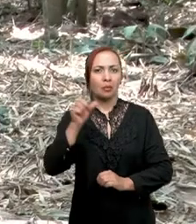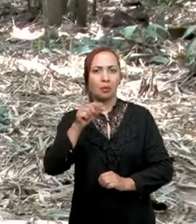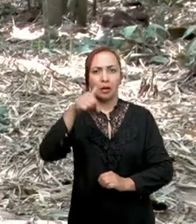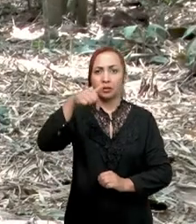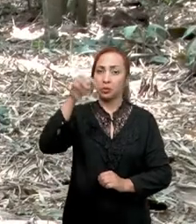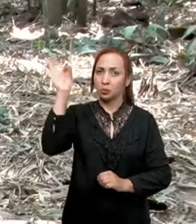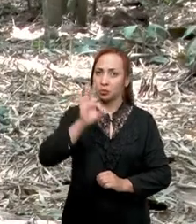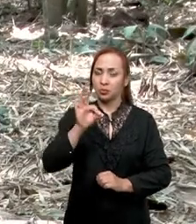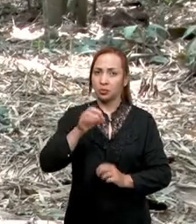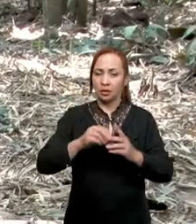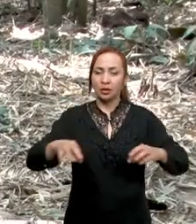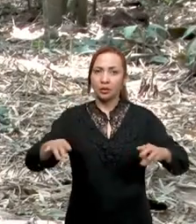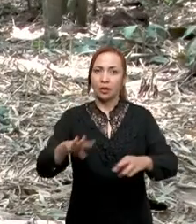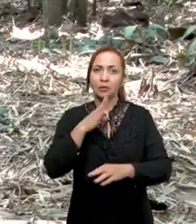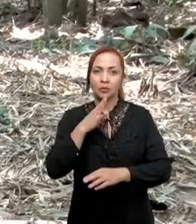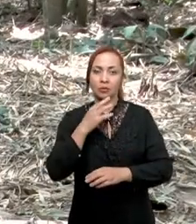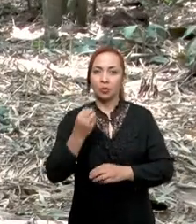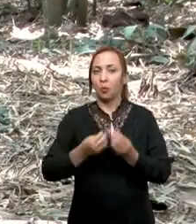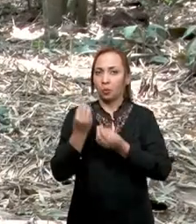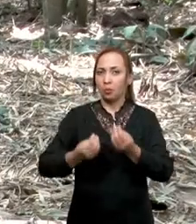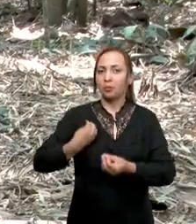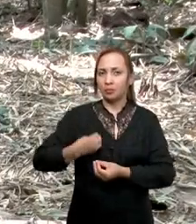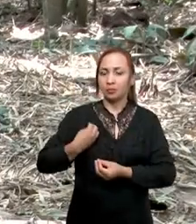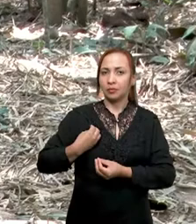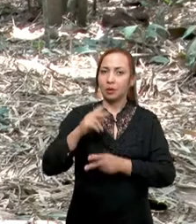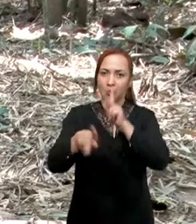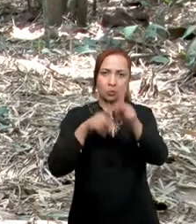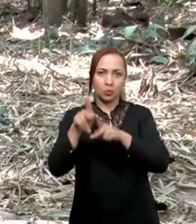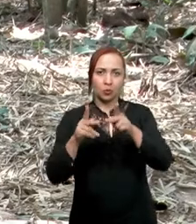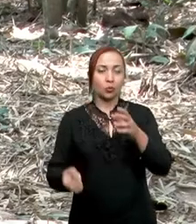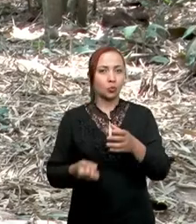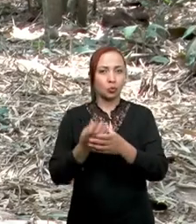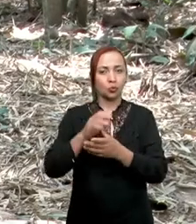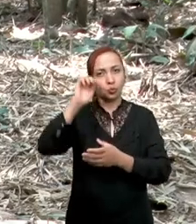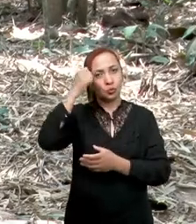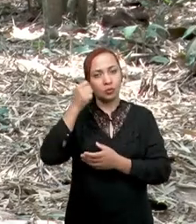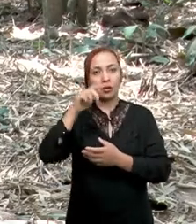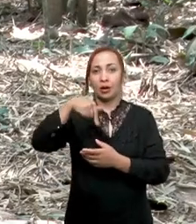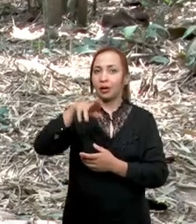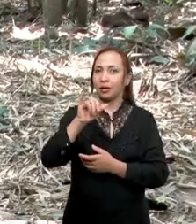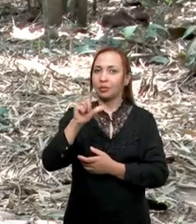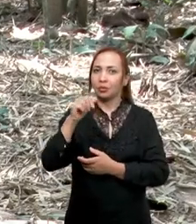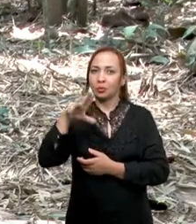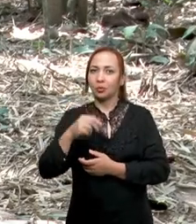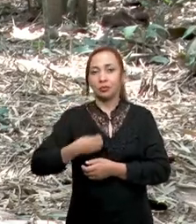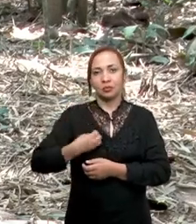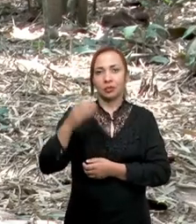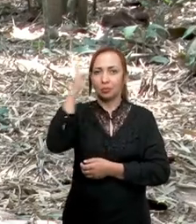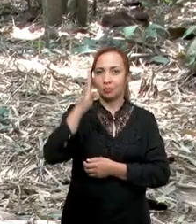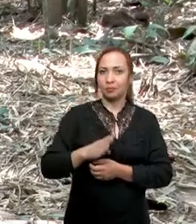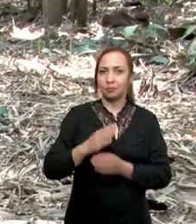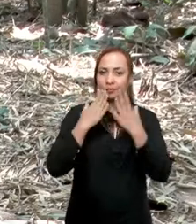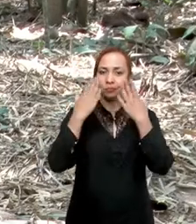Menos de 7% das terras reconhecidas como pertencentes a povos remanescentes quilombolas estão regularizadas no Brasil.